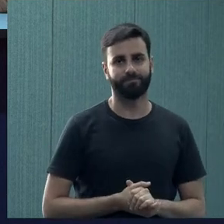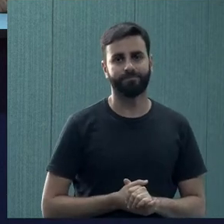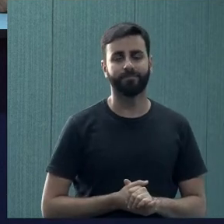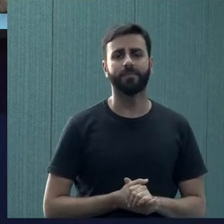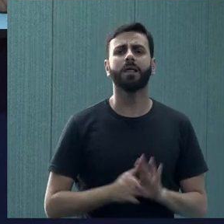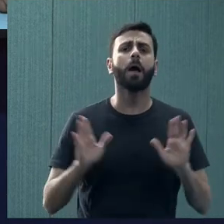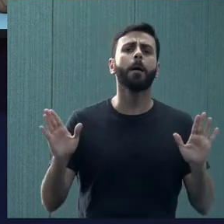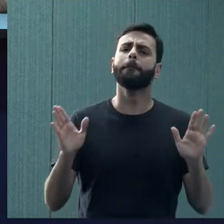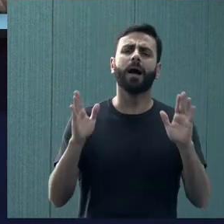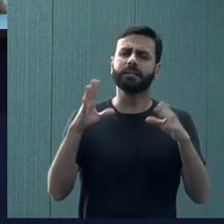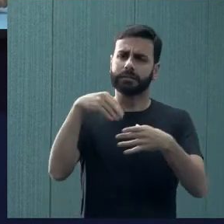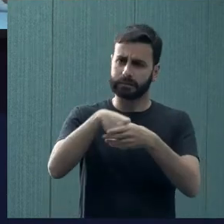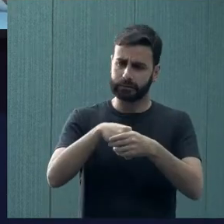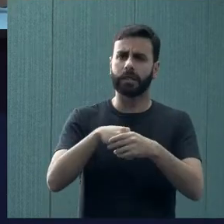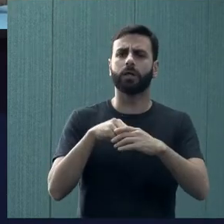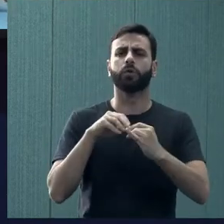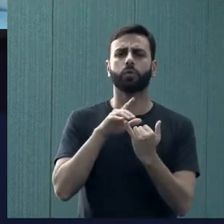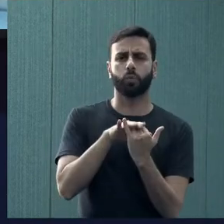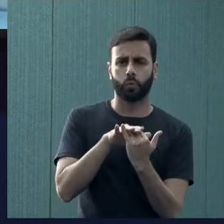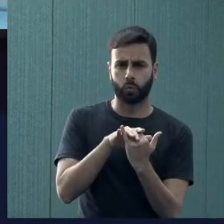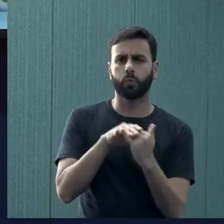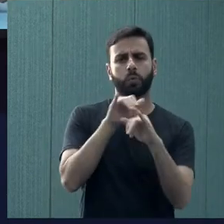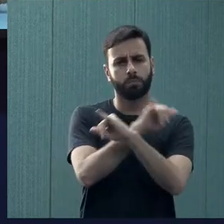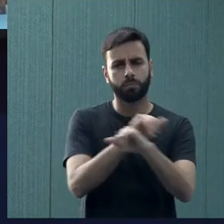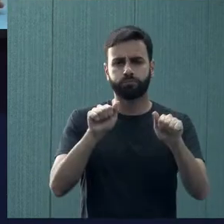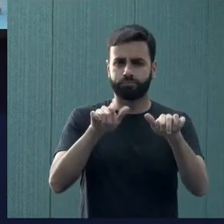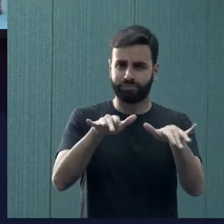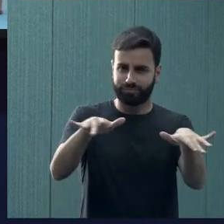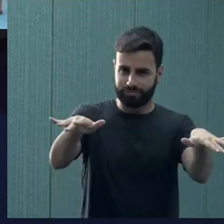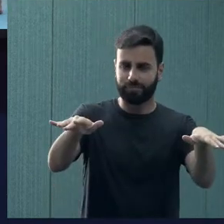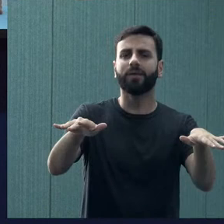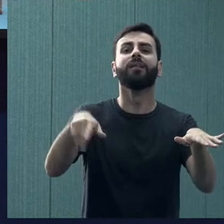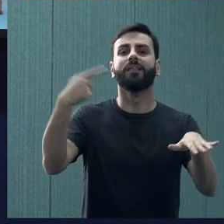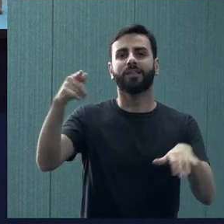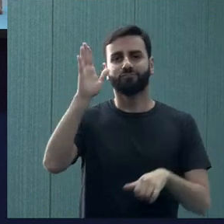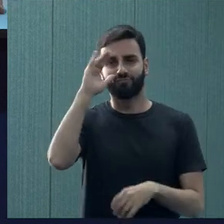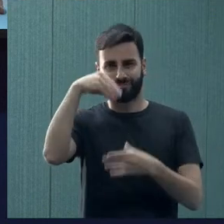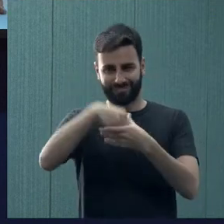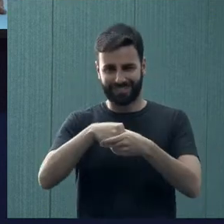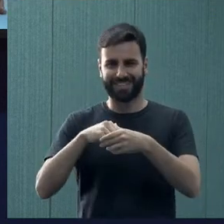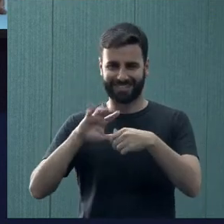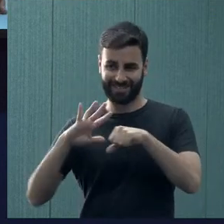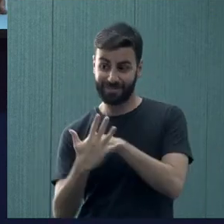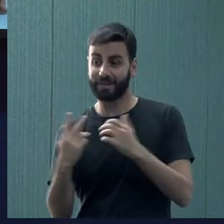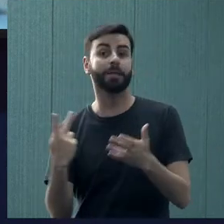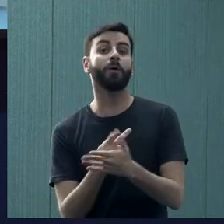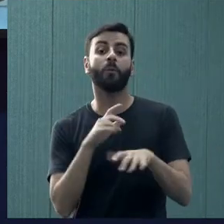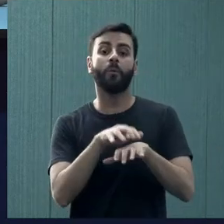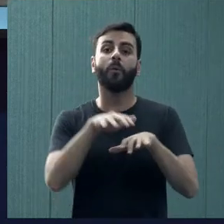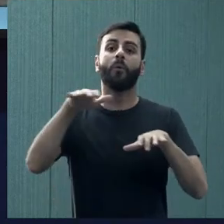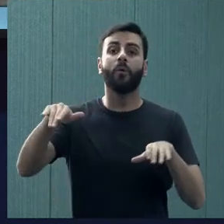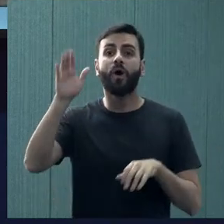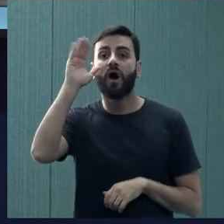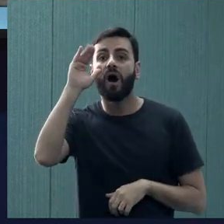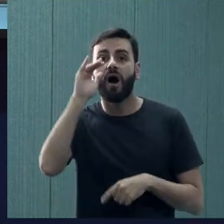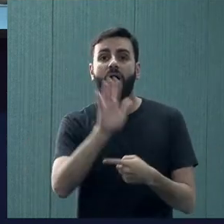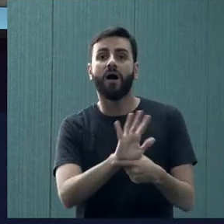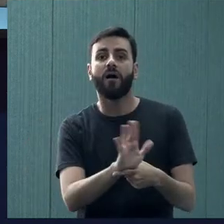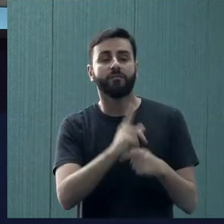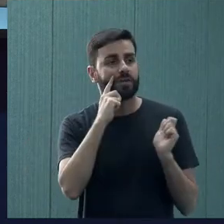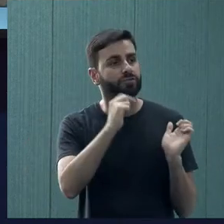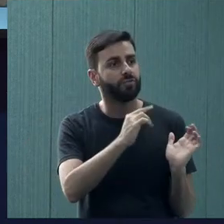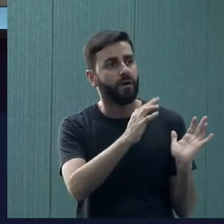Mas está sendo transmitido, depois eles estão habituados, é uma coisa boa da pandemia, que as pessoas depois vão